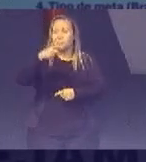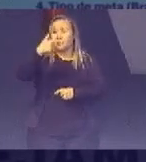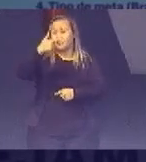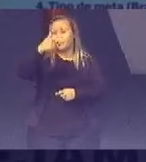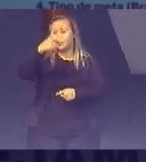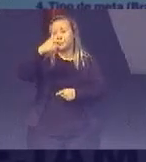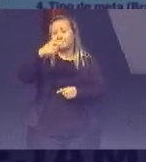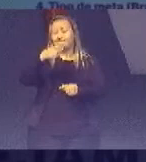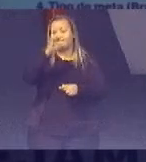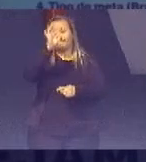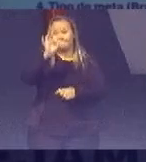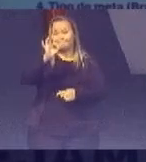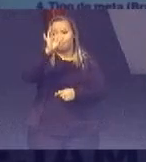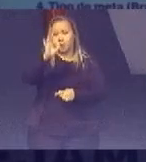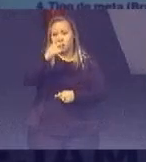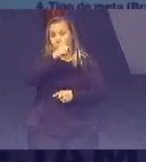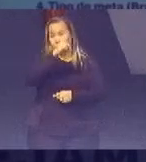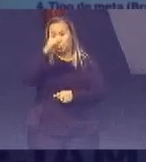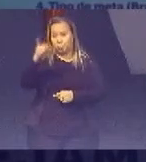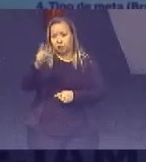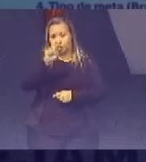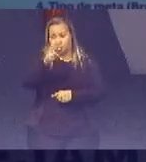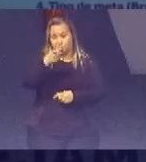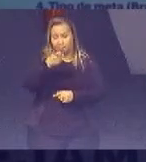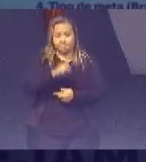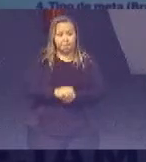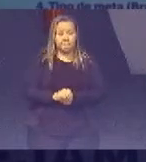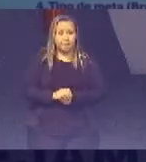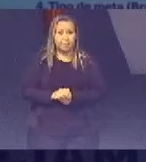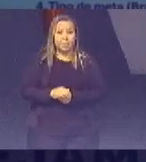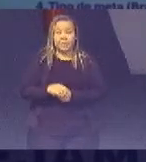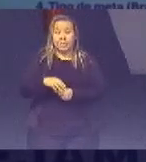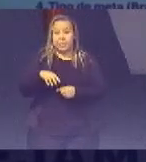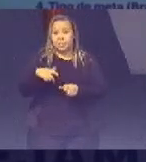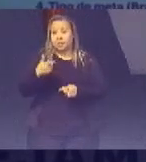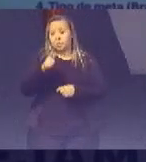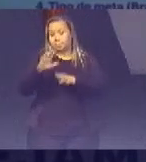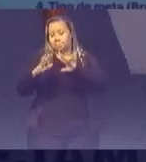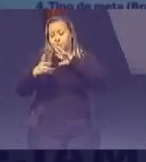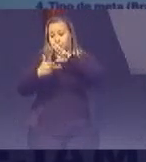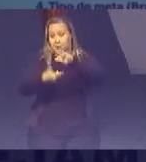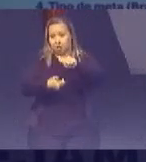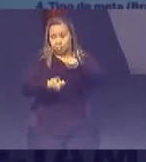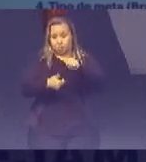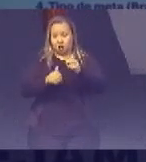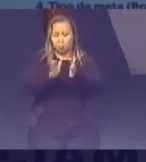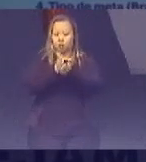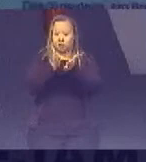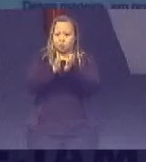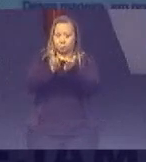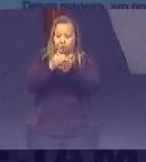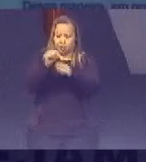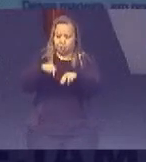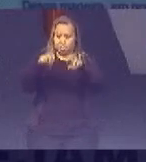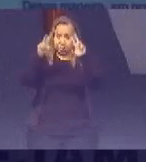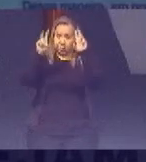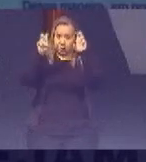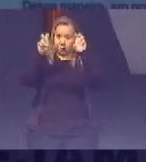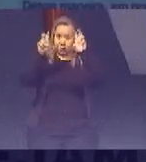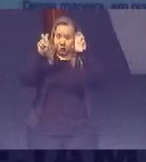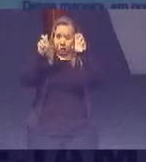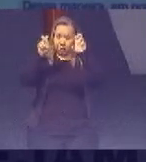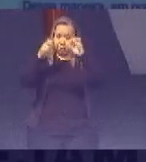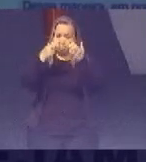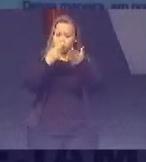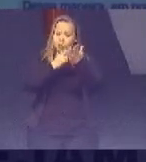Por dia Que é uma Outra linha Internacional Da pobreza Então nesse caso Aí no